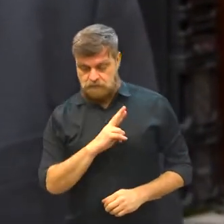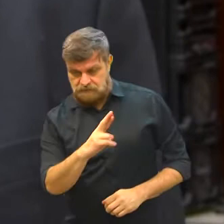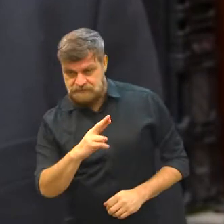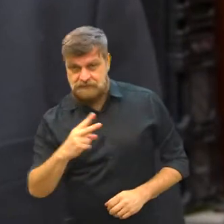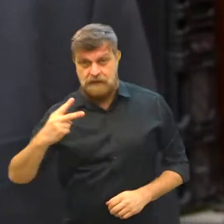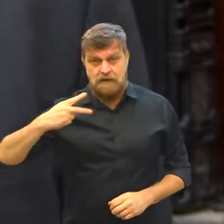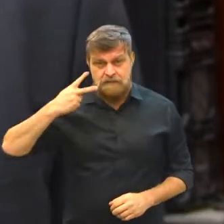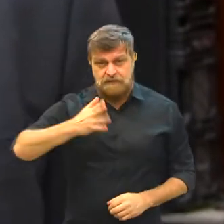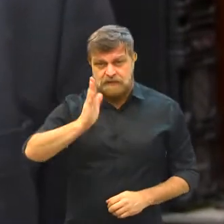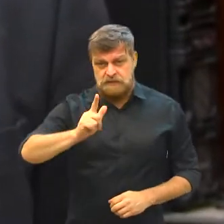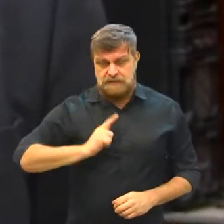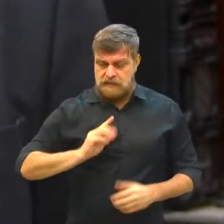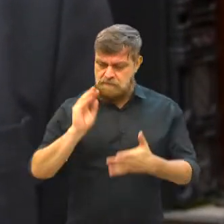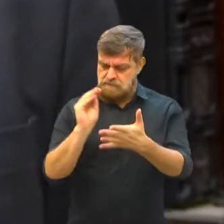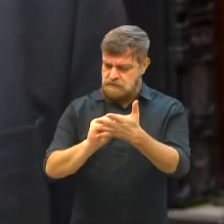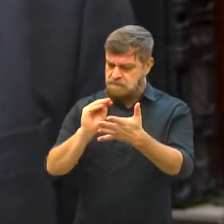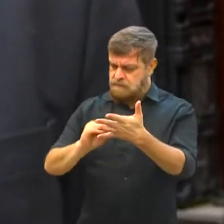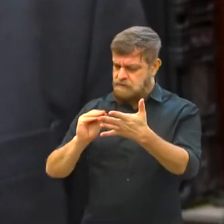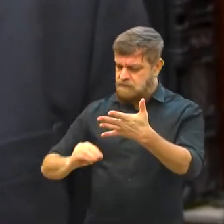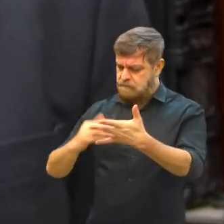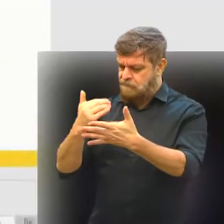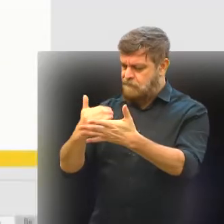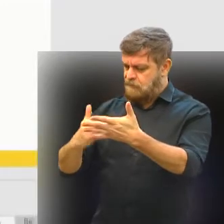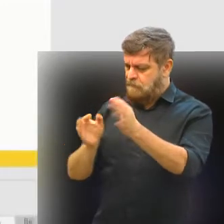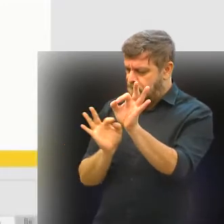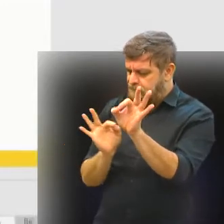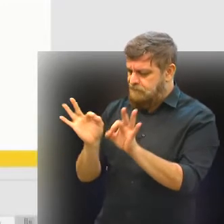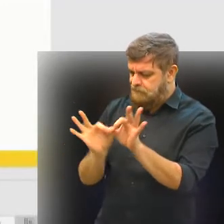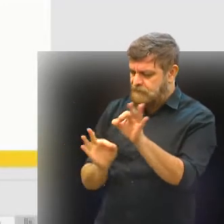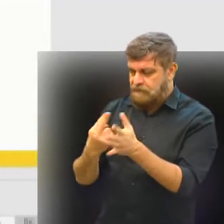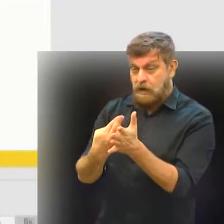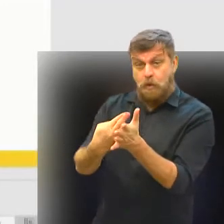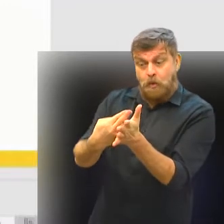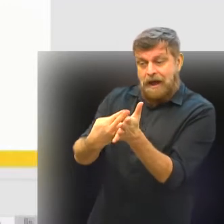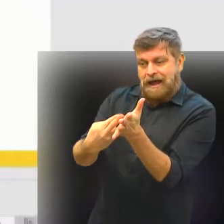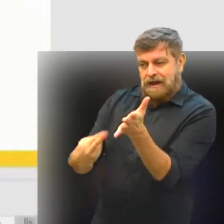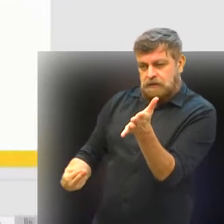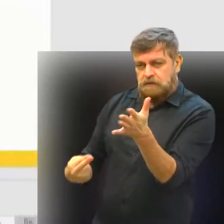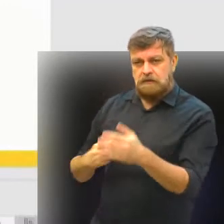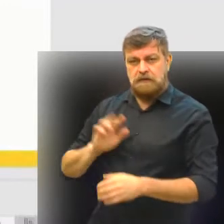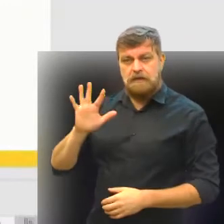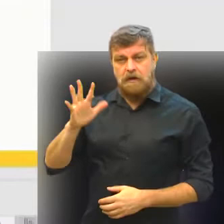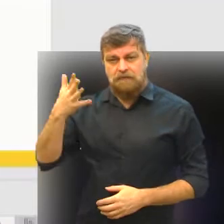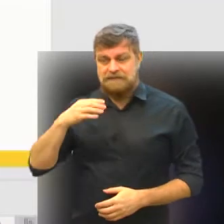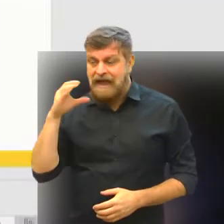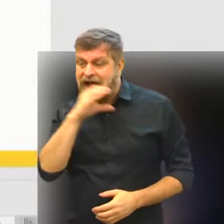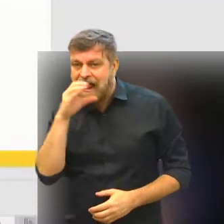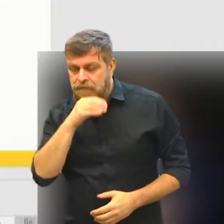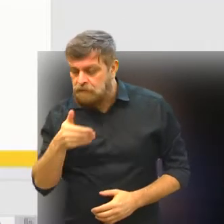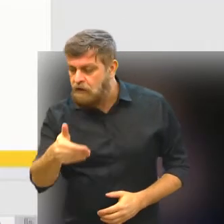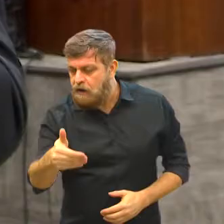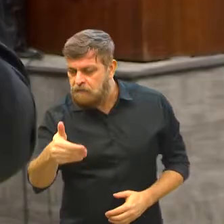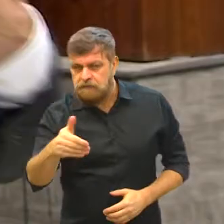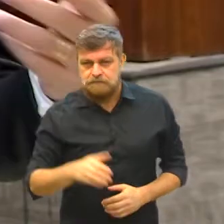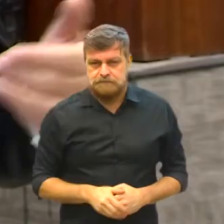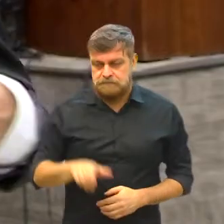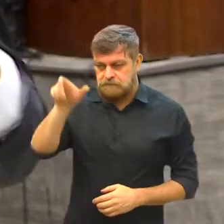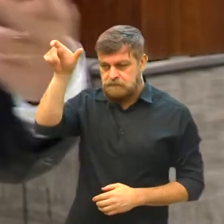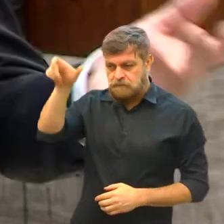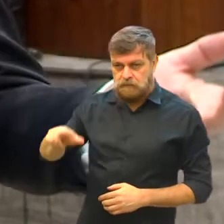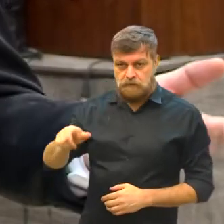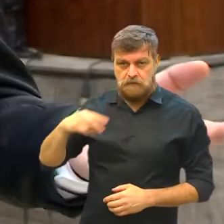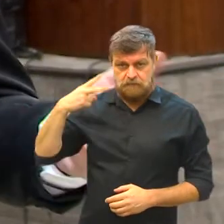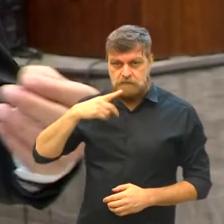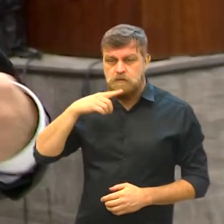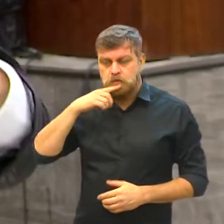os vereadores já têm elementos suficientes para elaborar o relatório, o que deve acontecer em breve. O relator